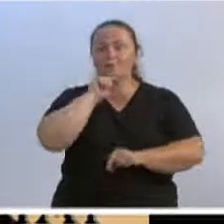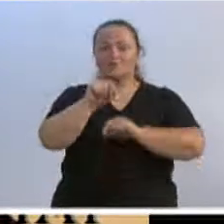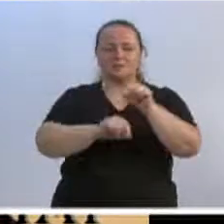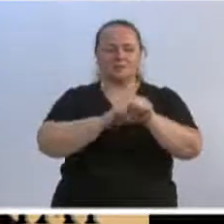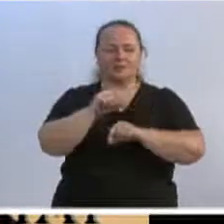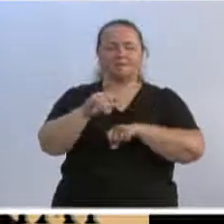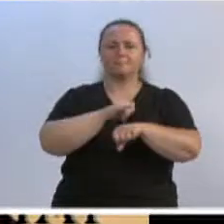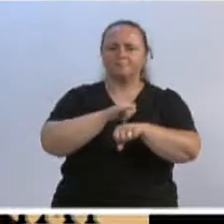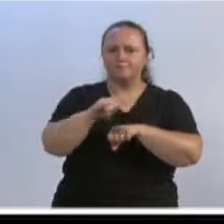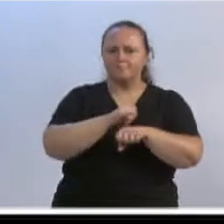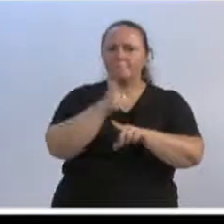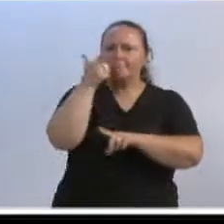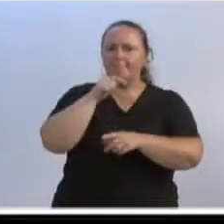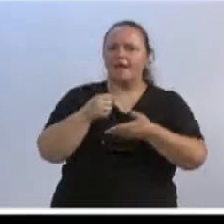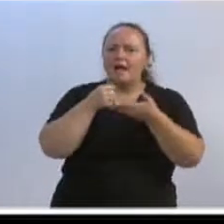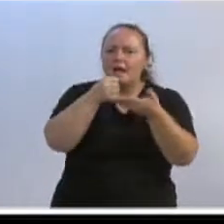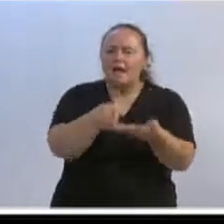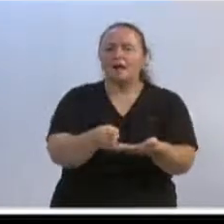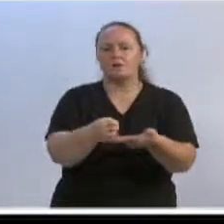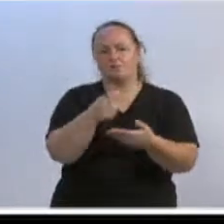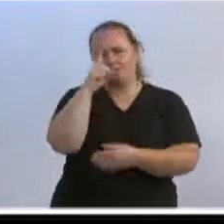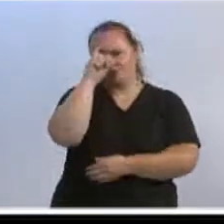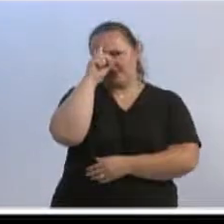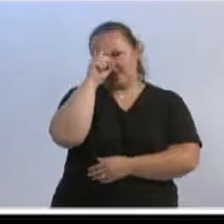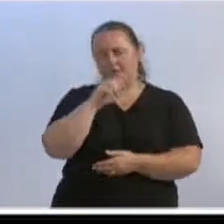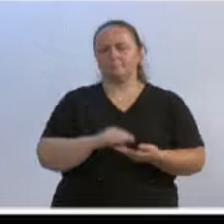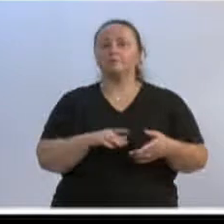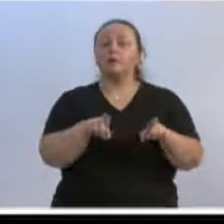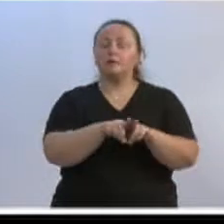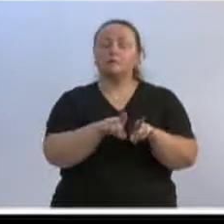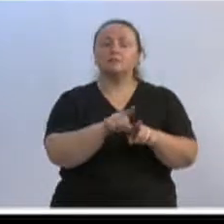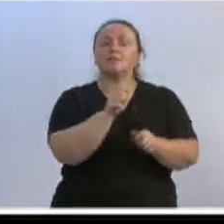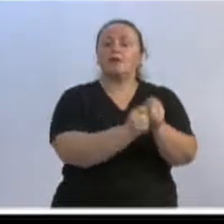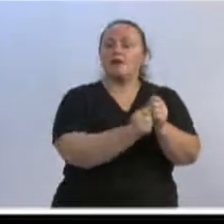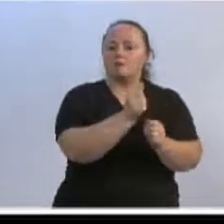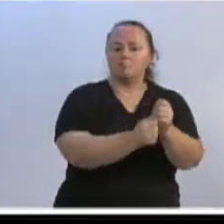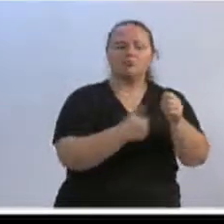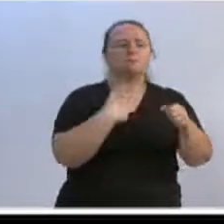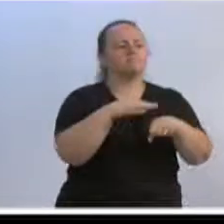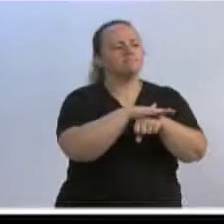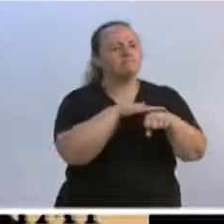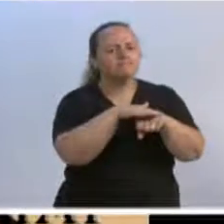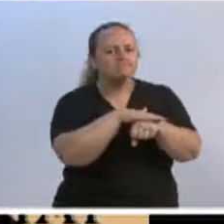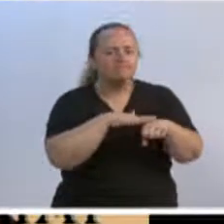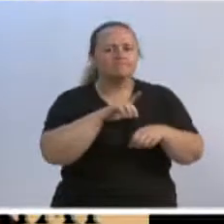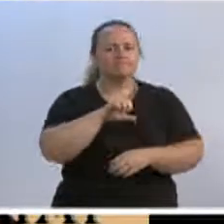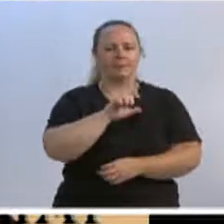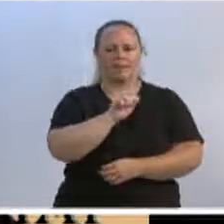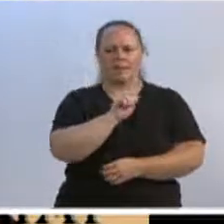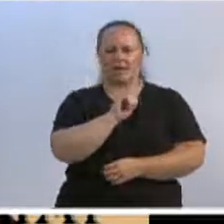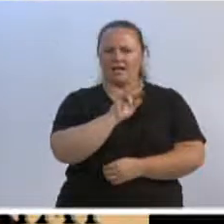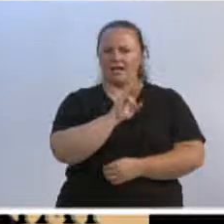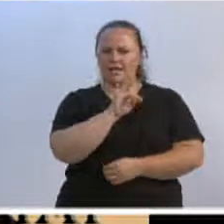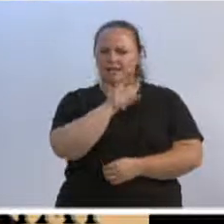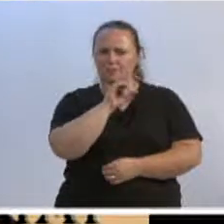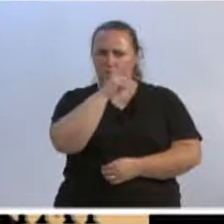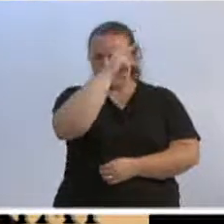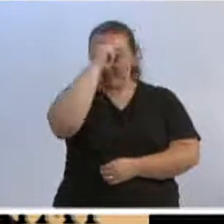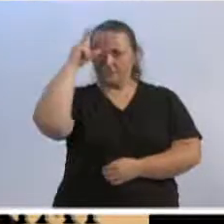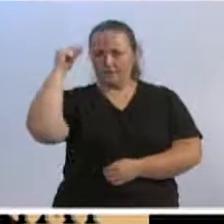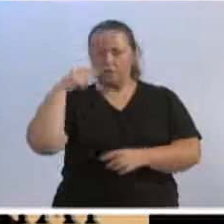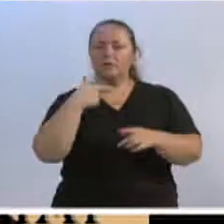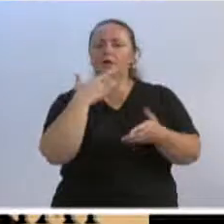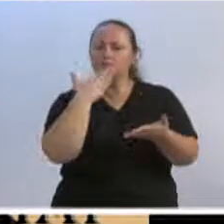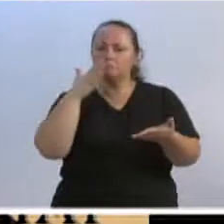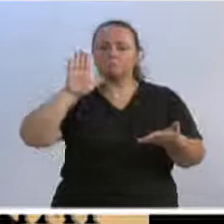aos hospitais. Visitei o município de Ascurra, falei com o prefeito Laírto Poçomai, se comprometeu em ajudar no